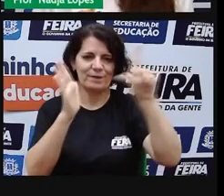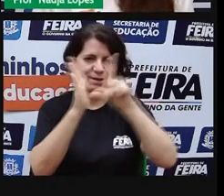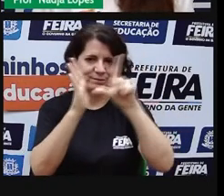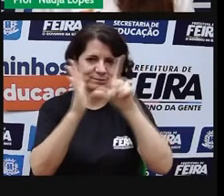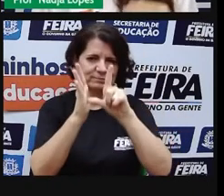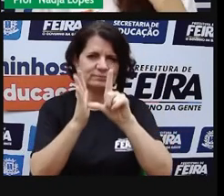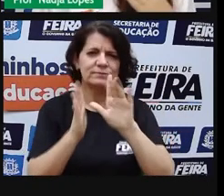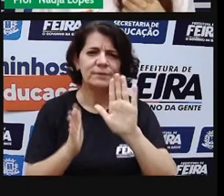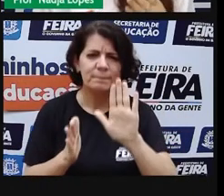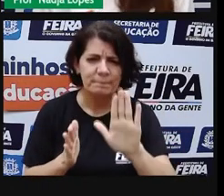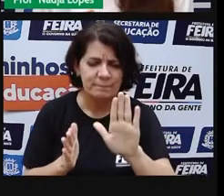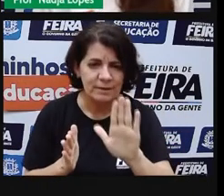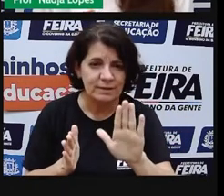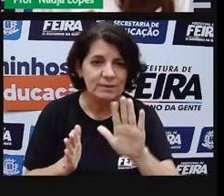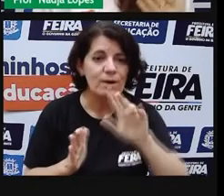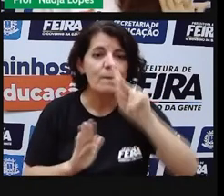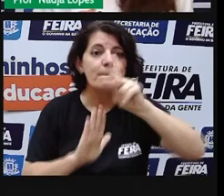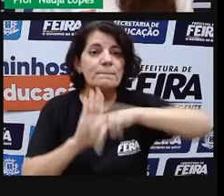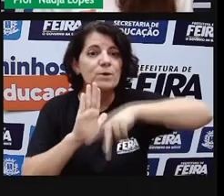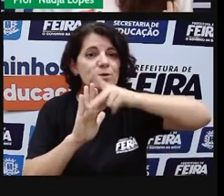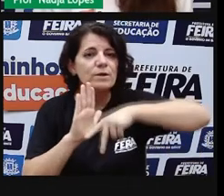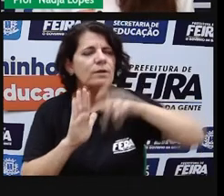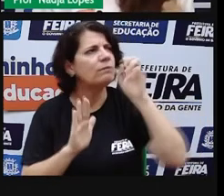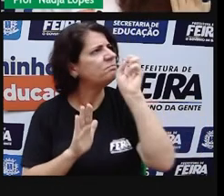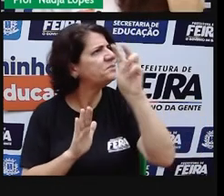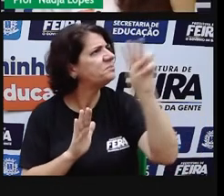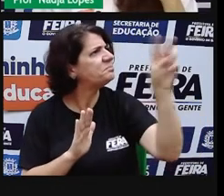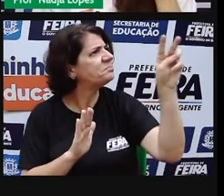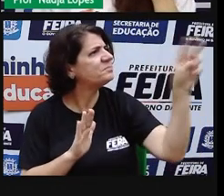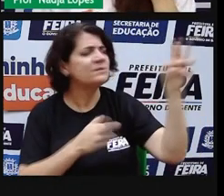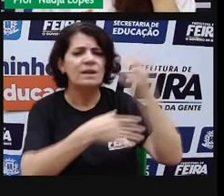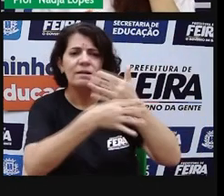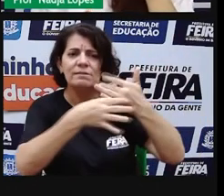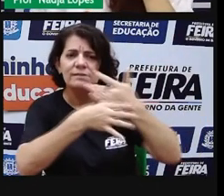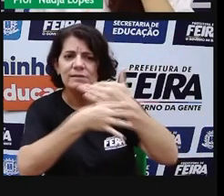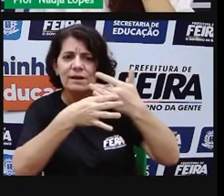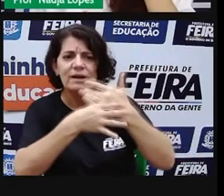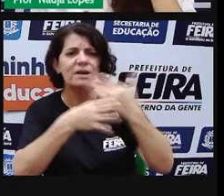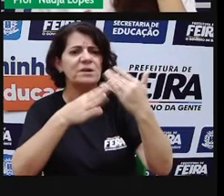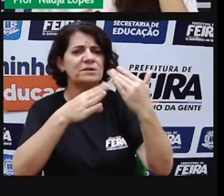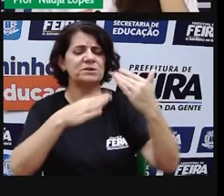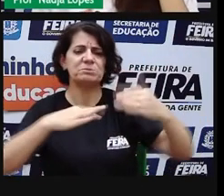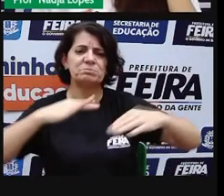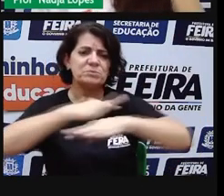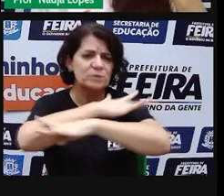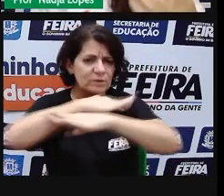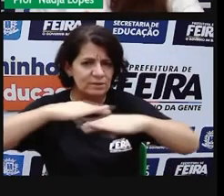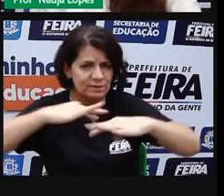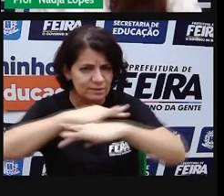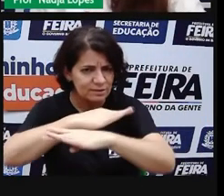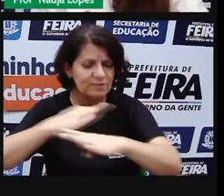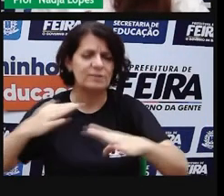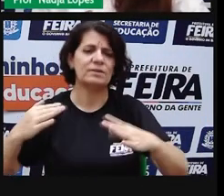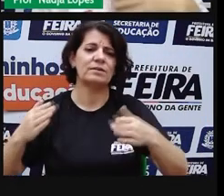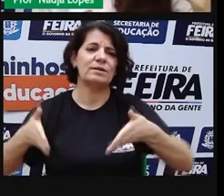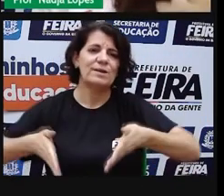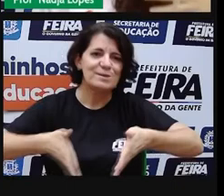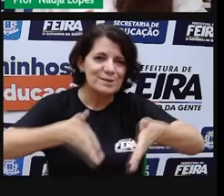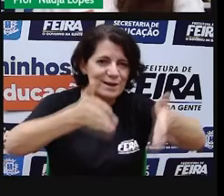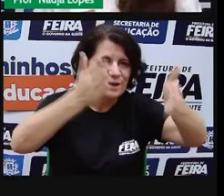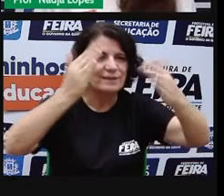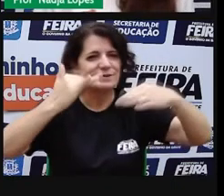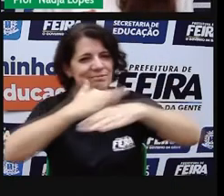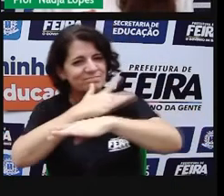Mesmo com o projeto modernizador que a gente tem, né, associado à abertura de rodovias, estabelecimentos, né, de